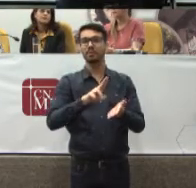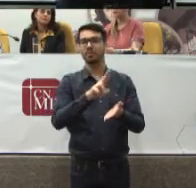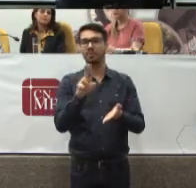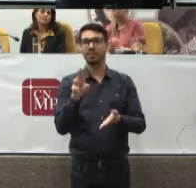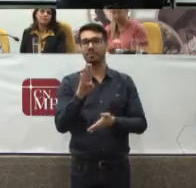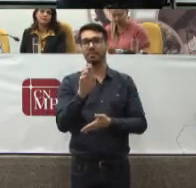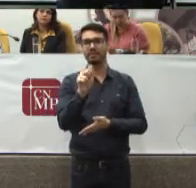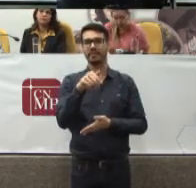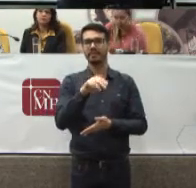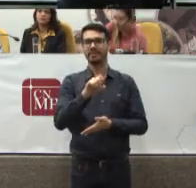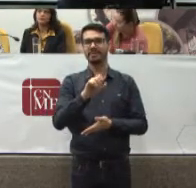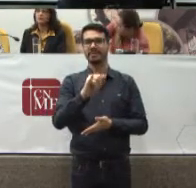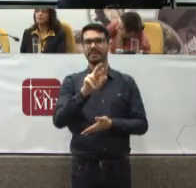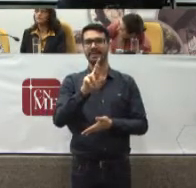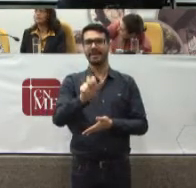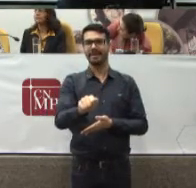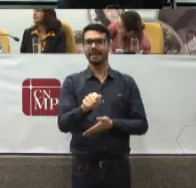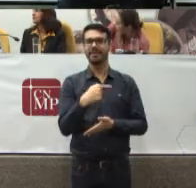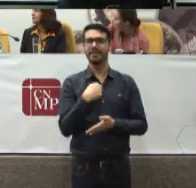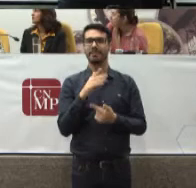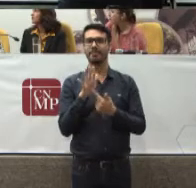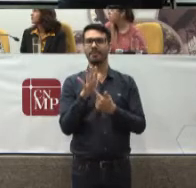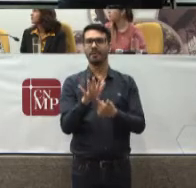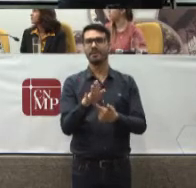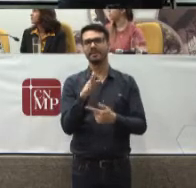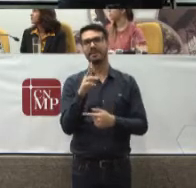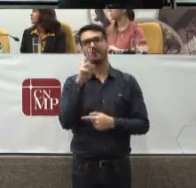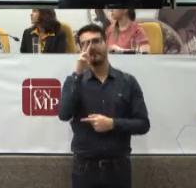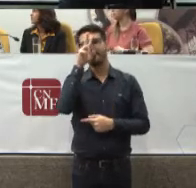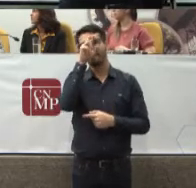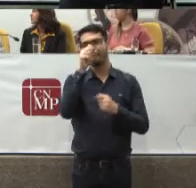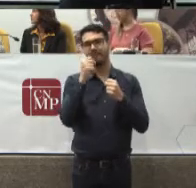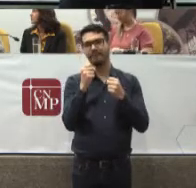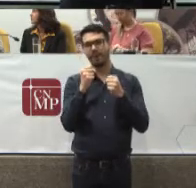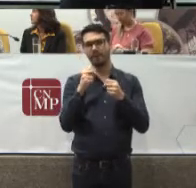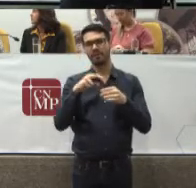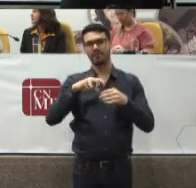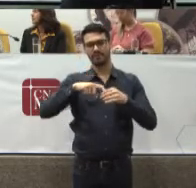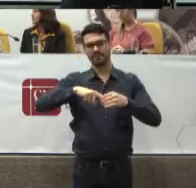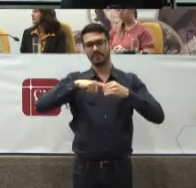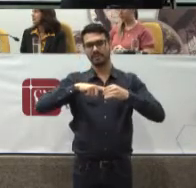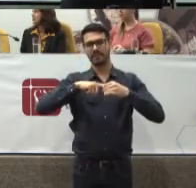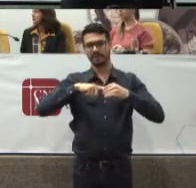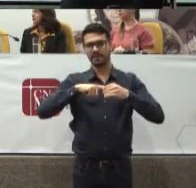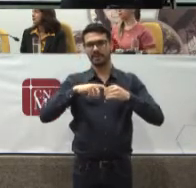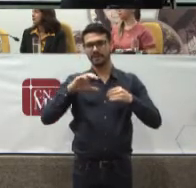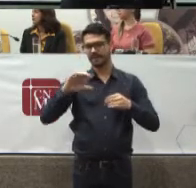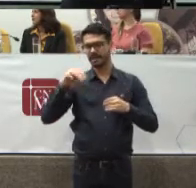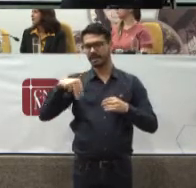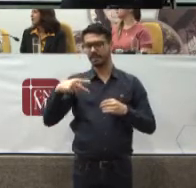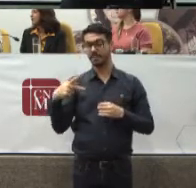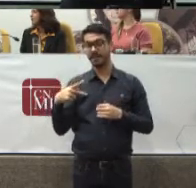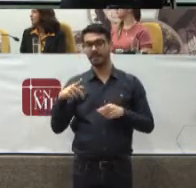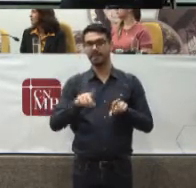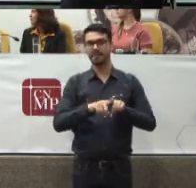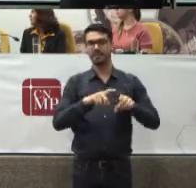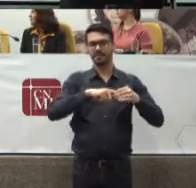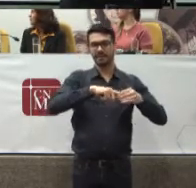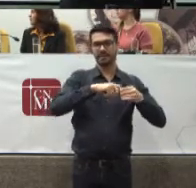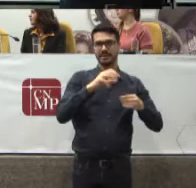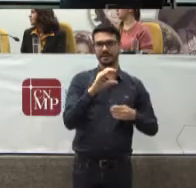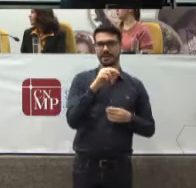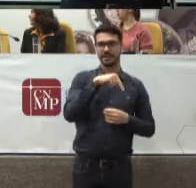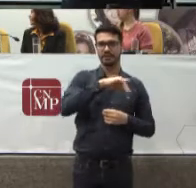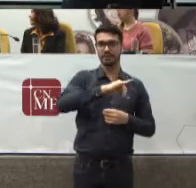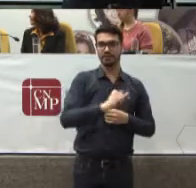Demonstra Como há uma Forte parceria Entre o CNMP E o CNJ Não só no tema Do direito